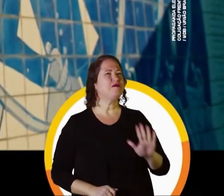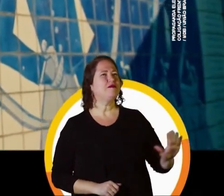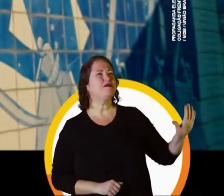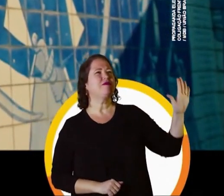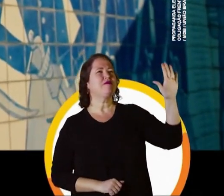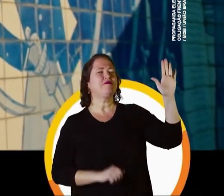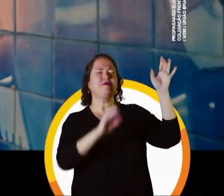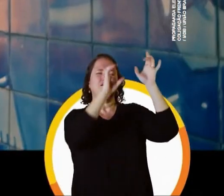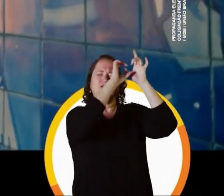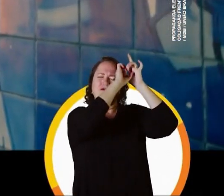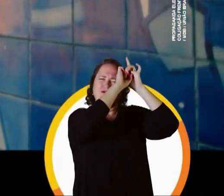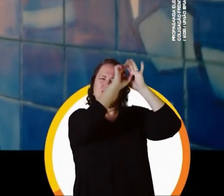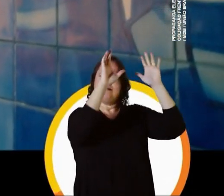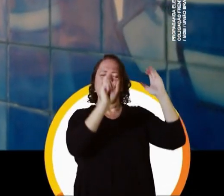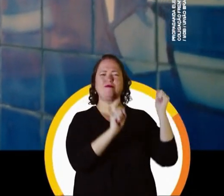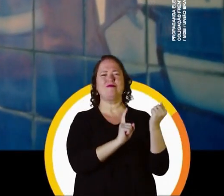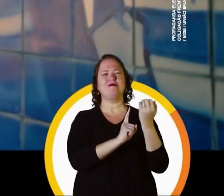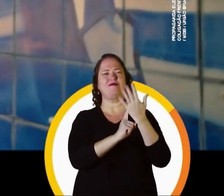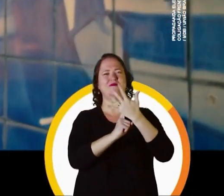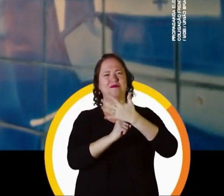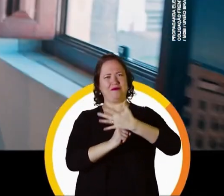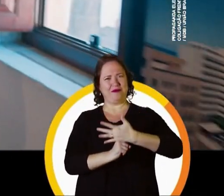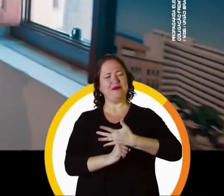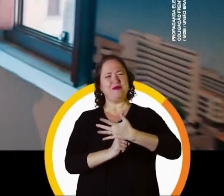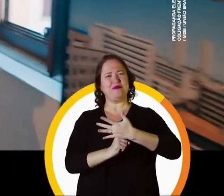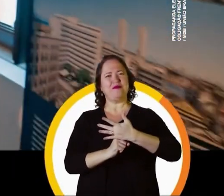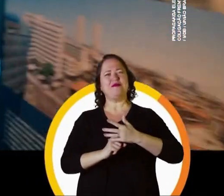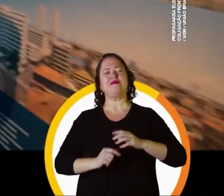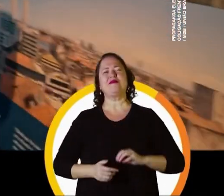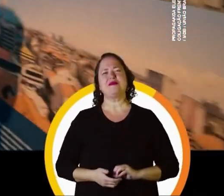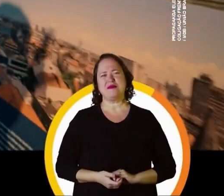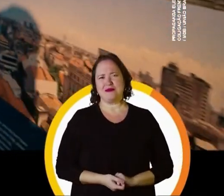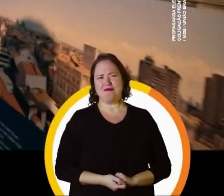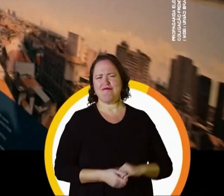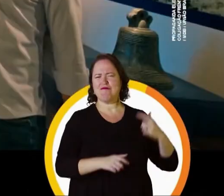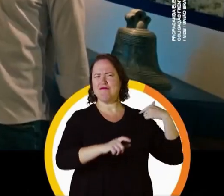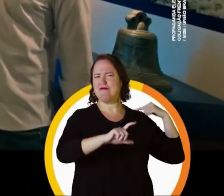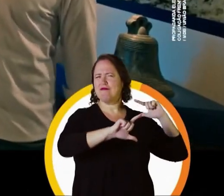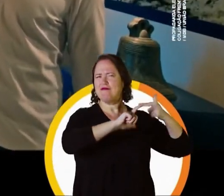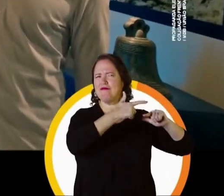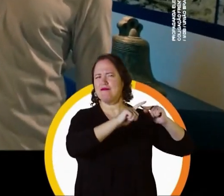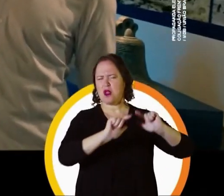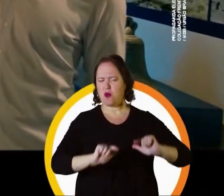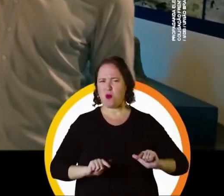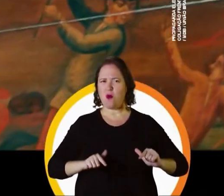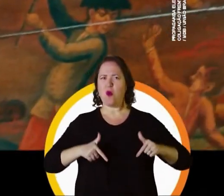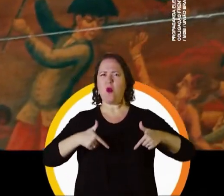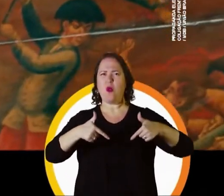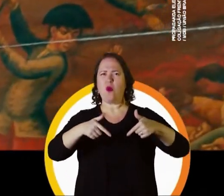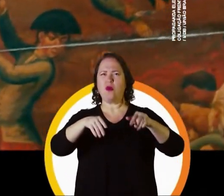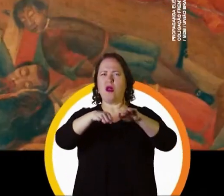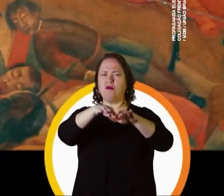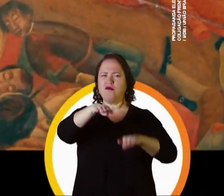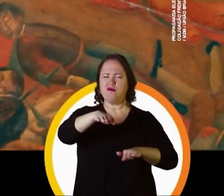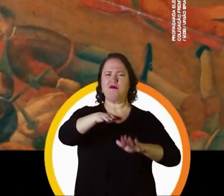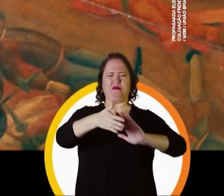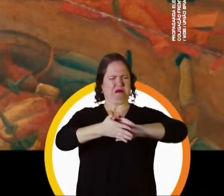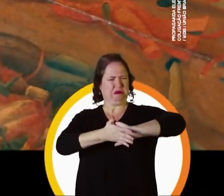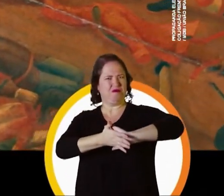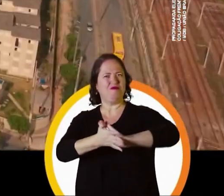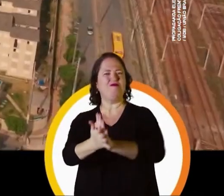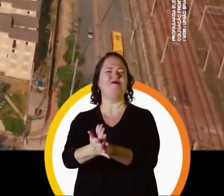conta de seus ideais libertários e republicanos. Essa tradição de luta do nosso povo sempre combatendo